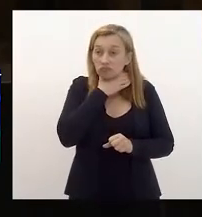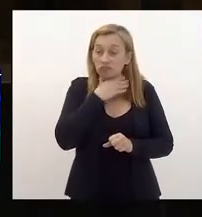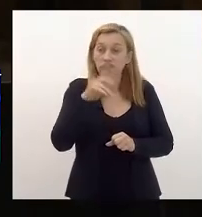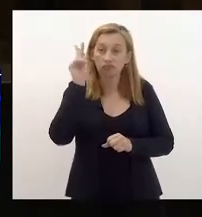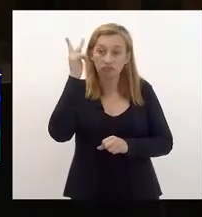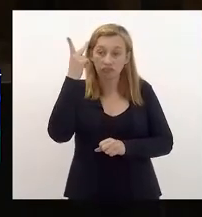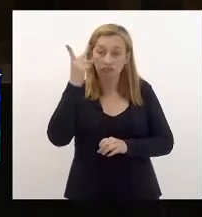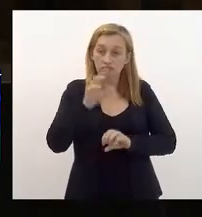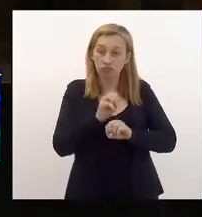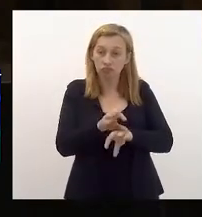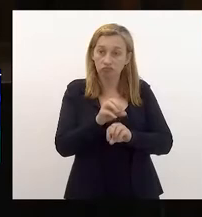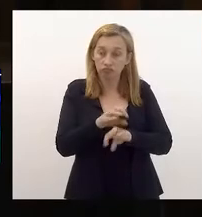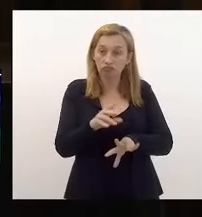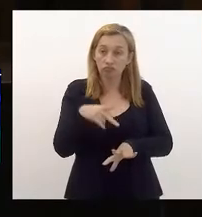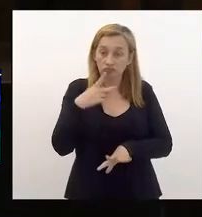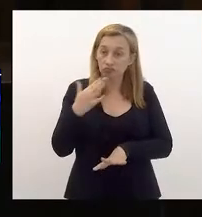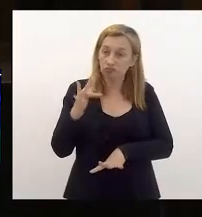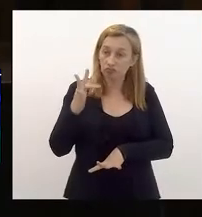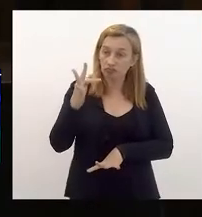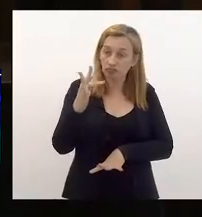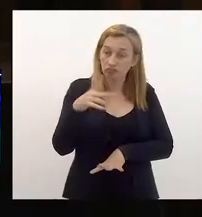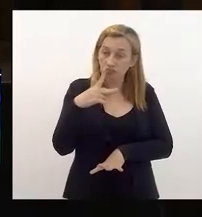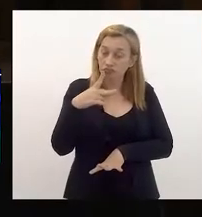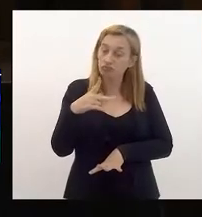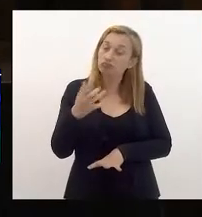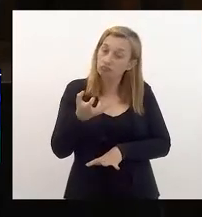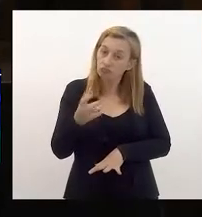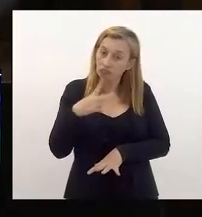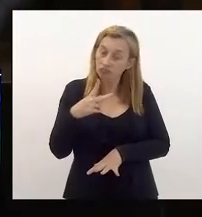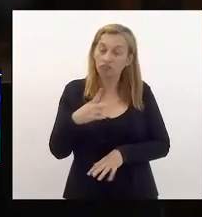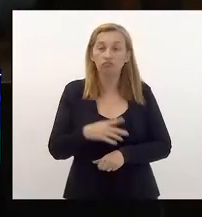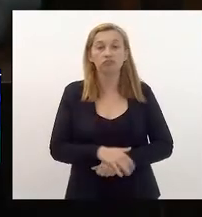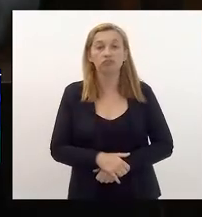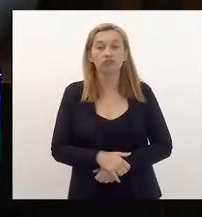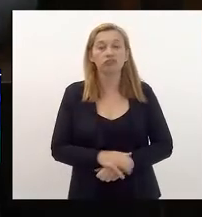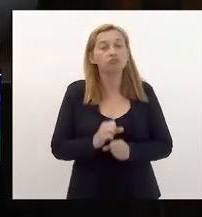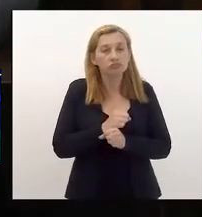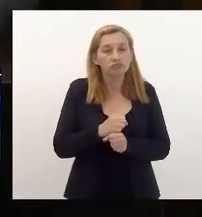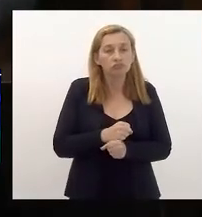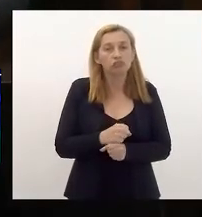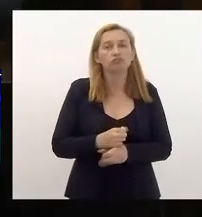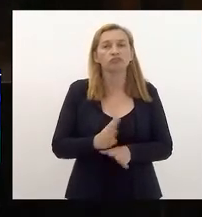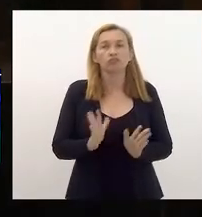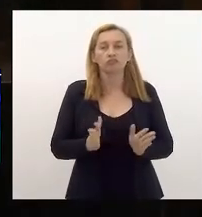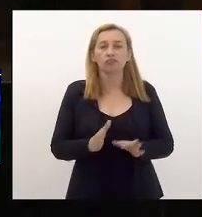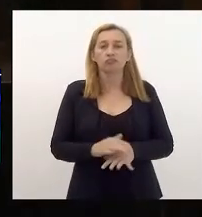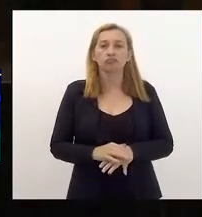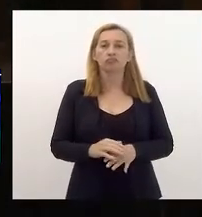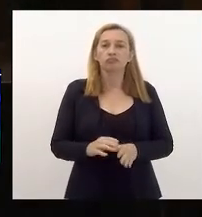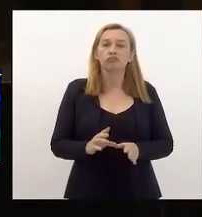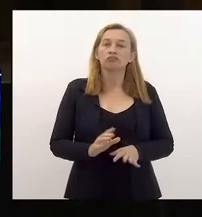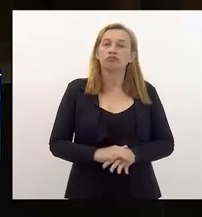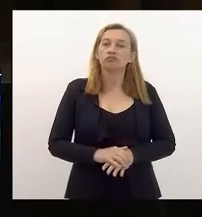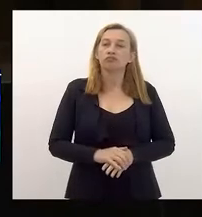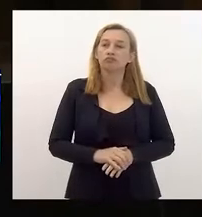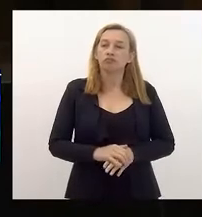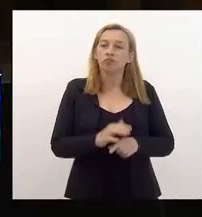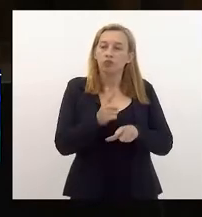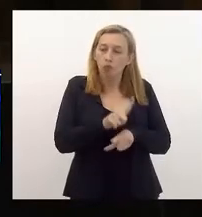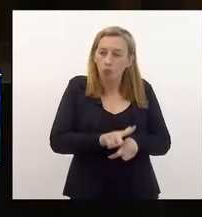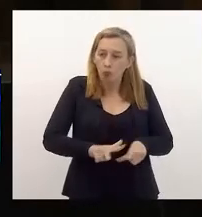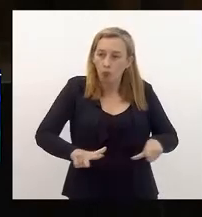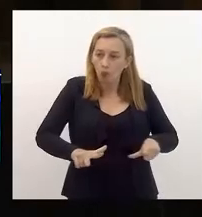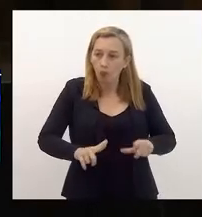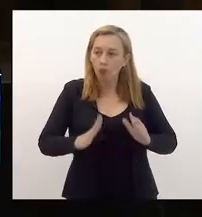breve falando da educação aqui nesse ponto, mas eu quero destacar. Esse ano, o índice de evasão no Estado do Rio de Janeiro